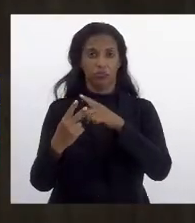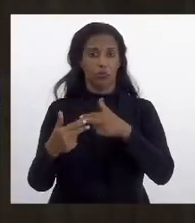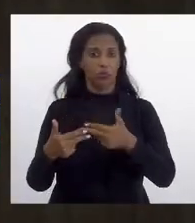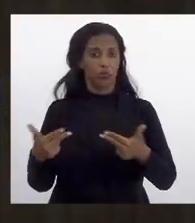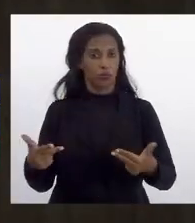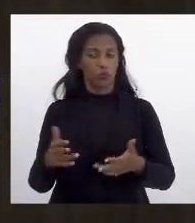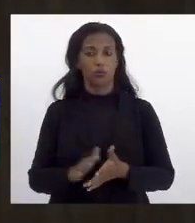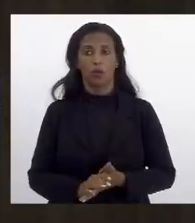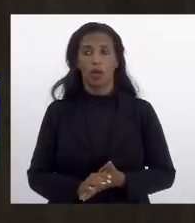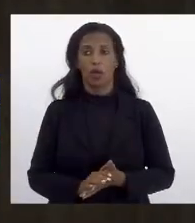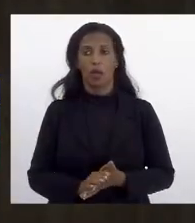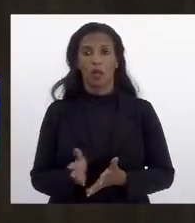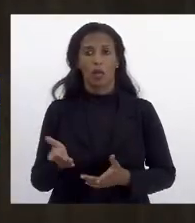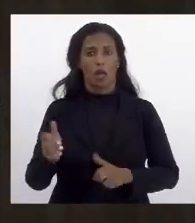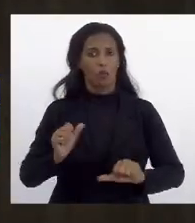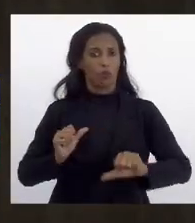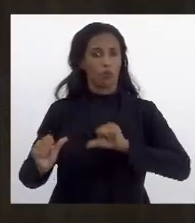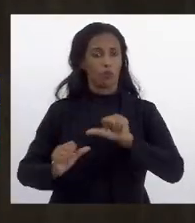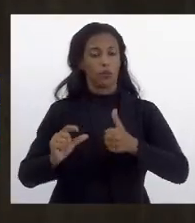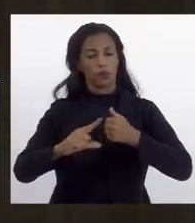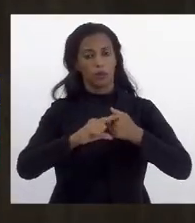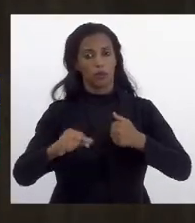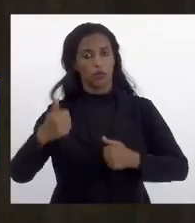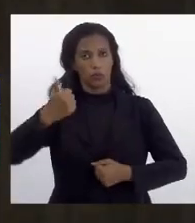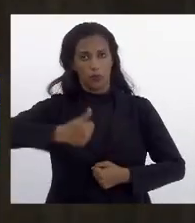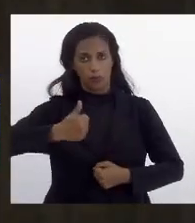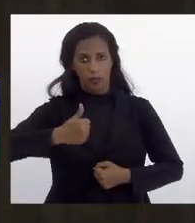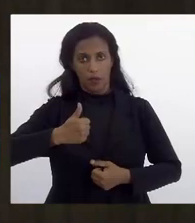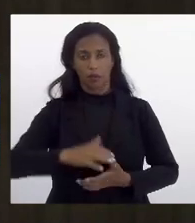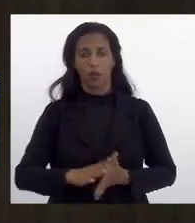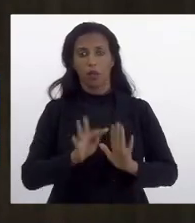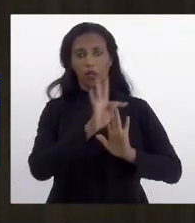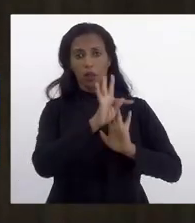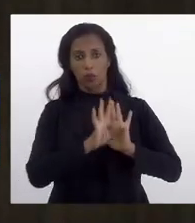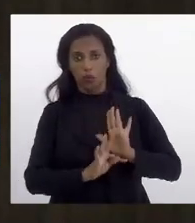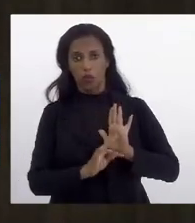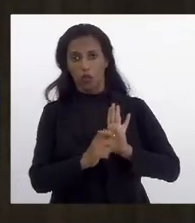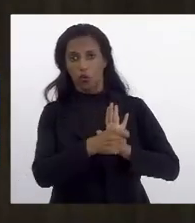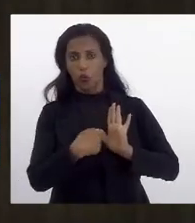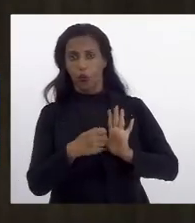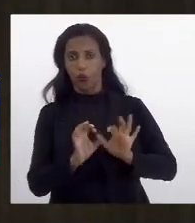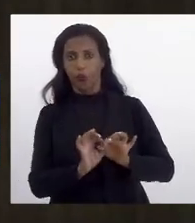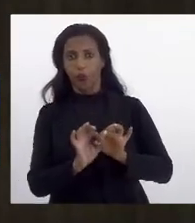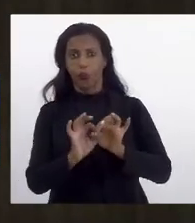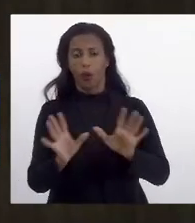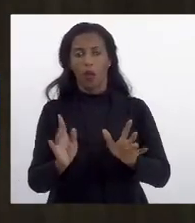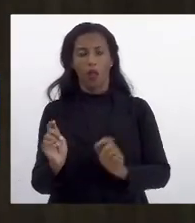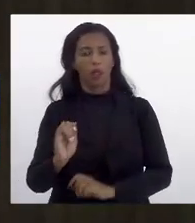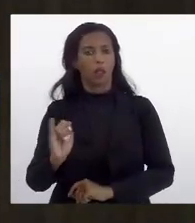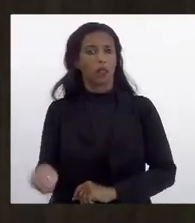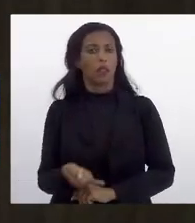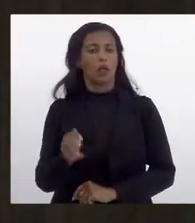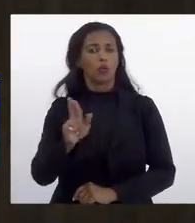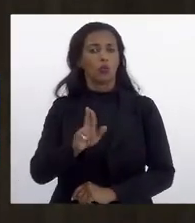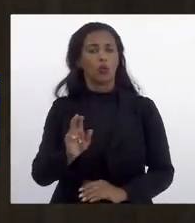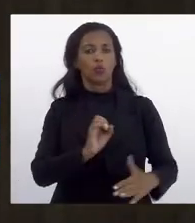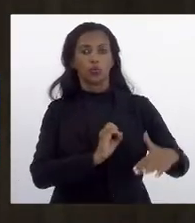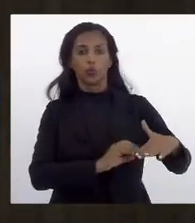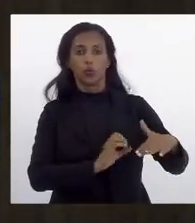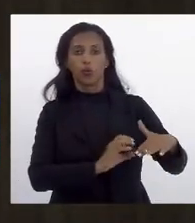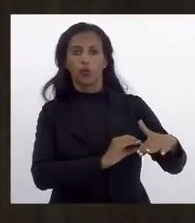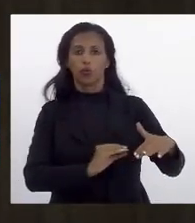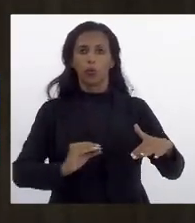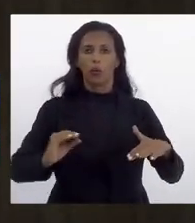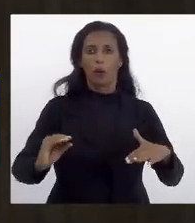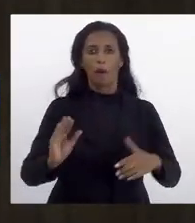A internalização que está prevista no artigo primeiro e o texto autorizativo da possibilidade do uso do Fundo Estadual de Pobreza